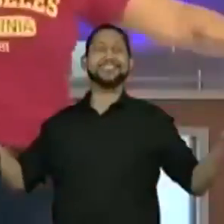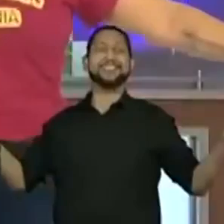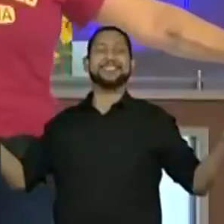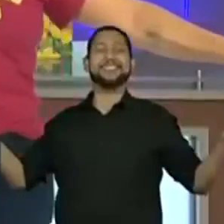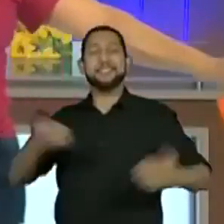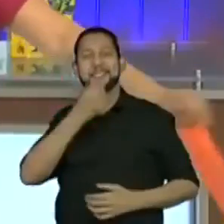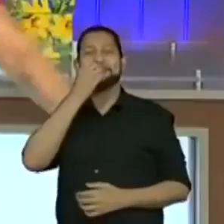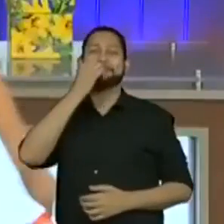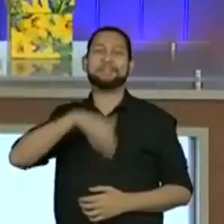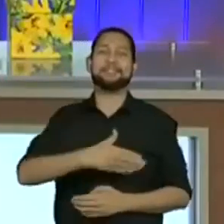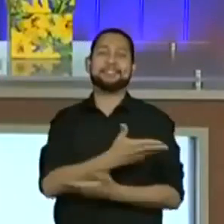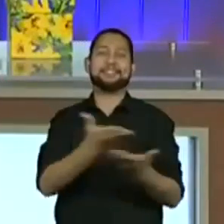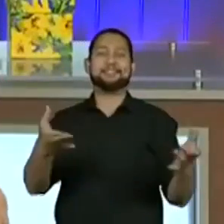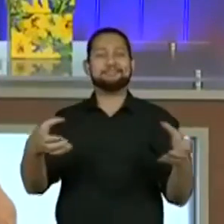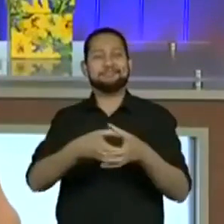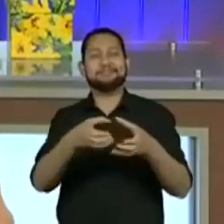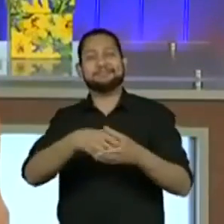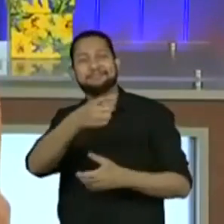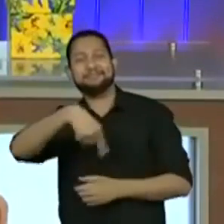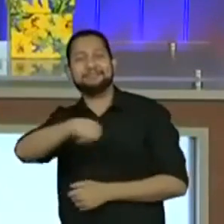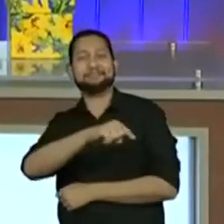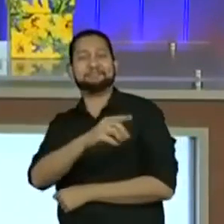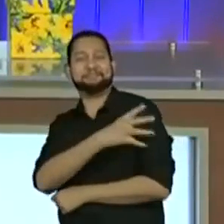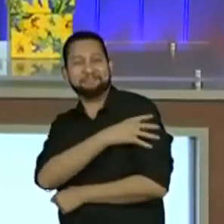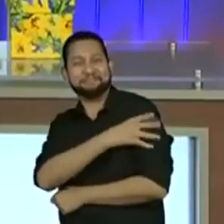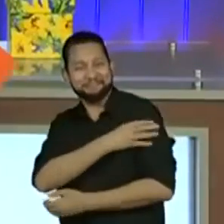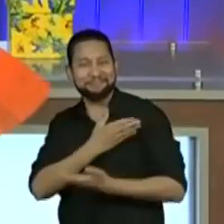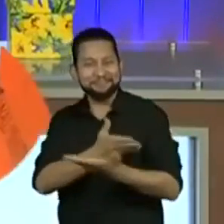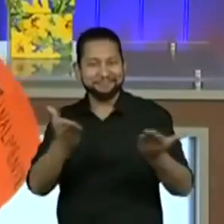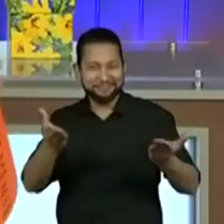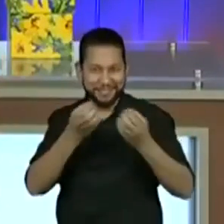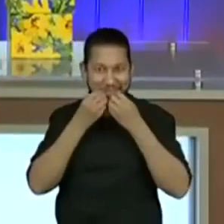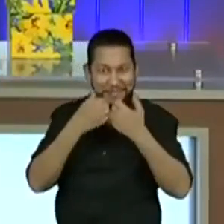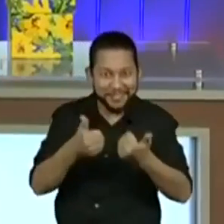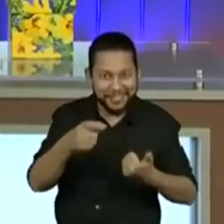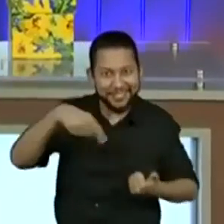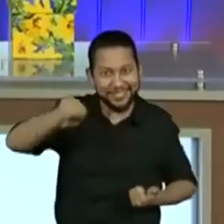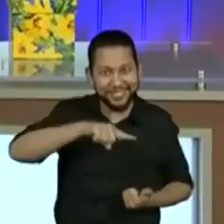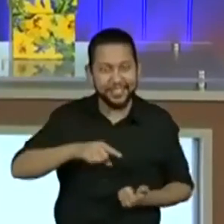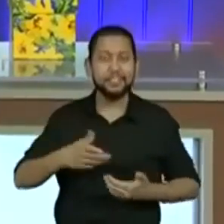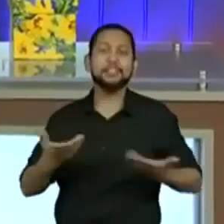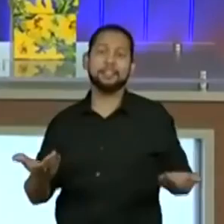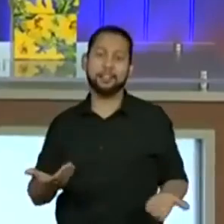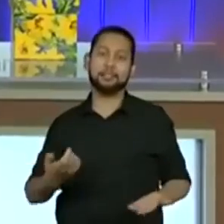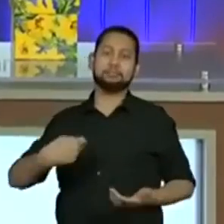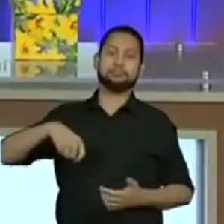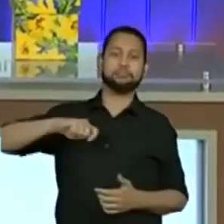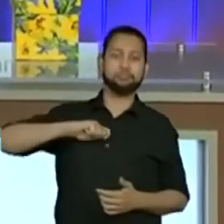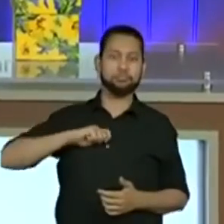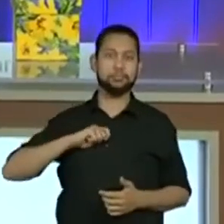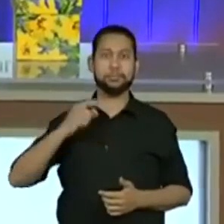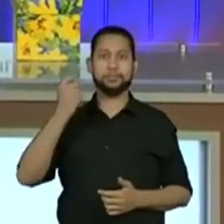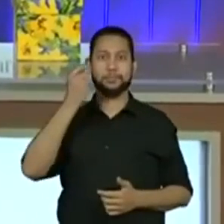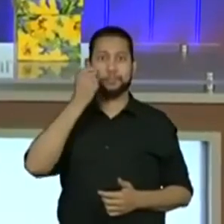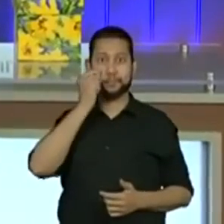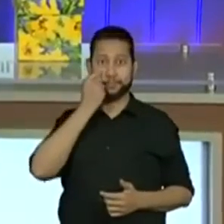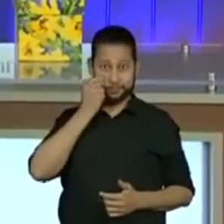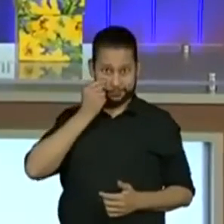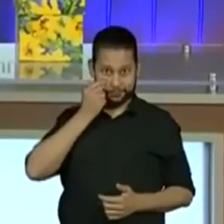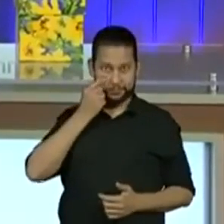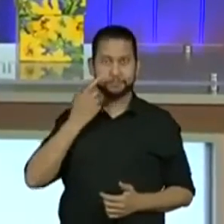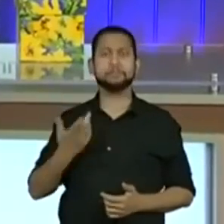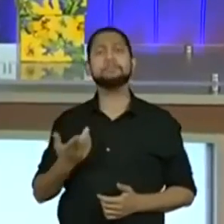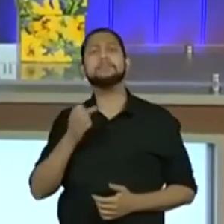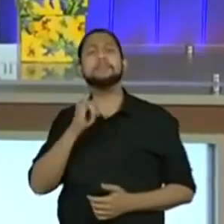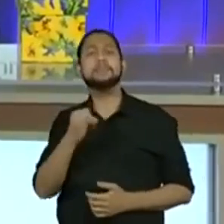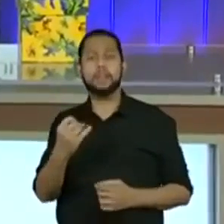Boa tarde, galerinha do quarto ano! Tudo bem com vocês? Aqui quem fala é a professora Aline Gack.